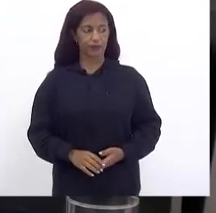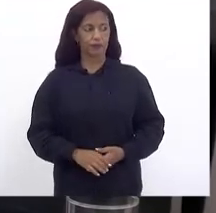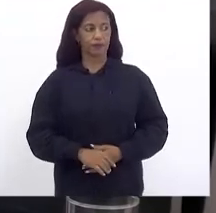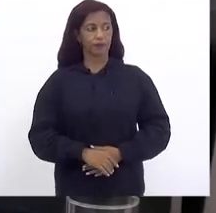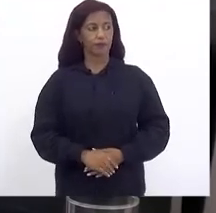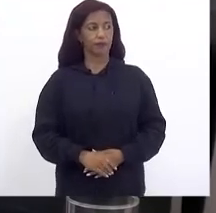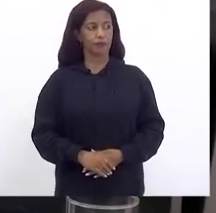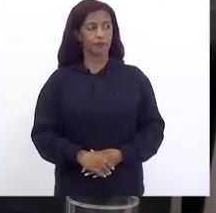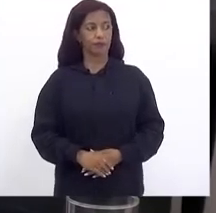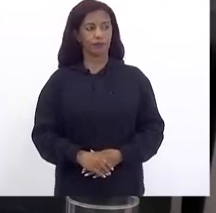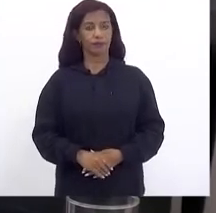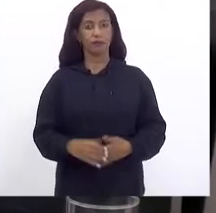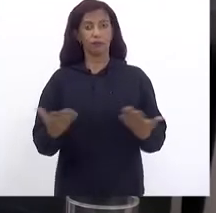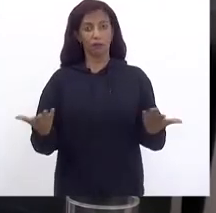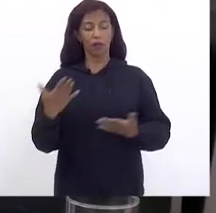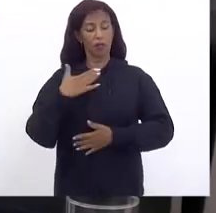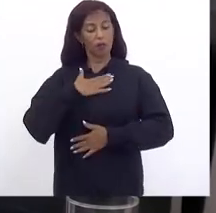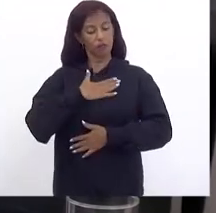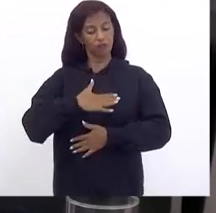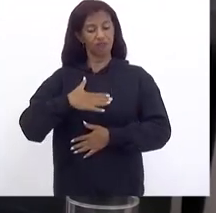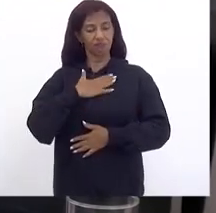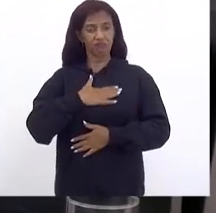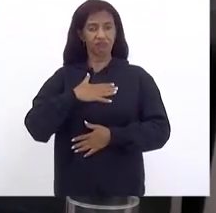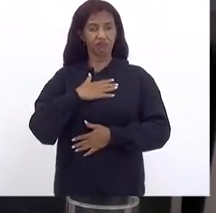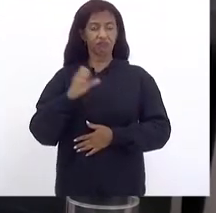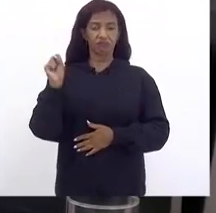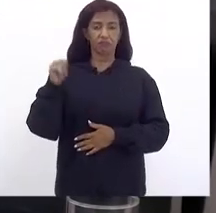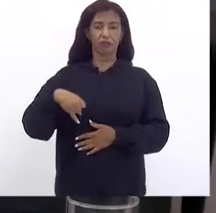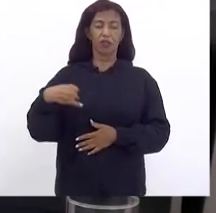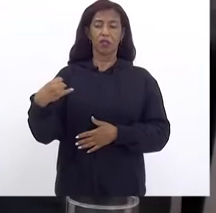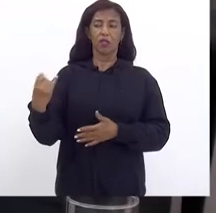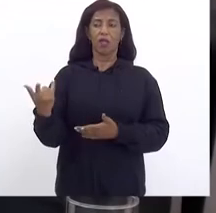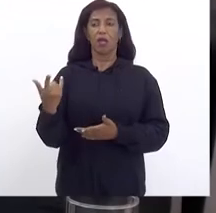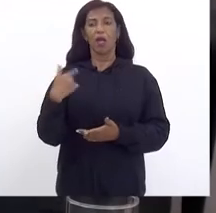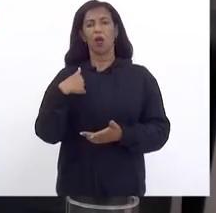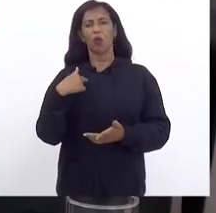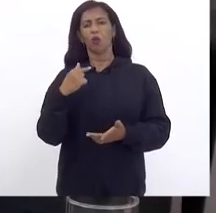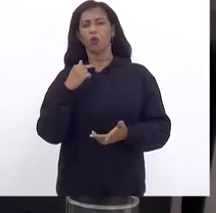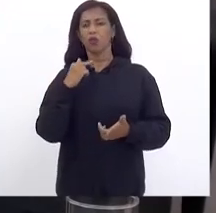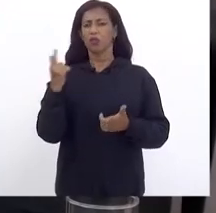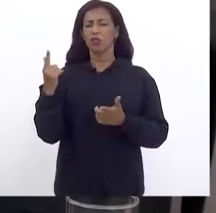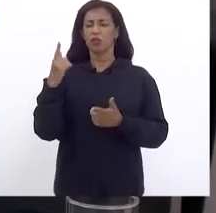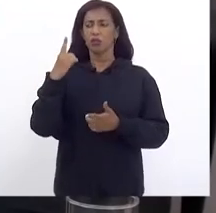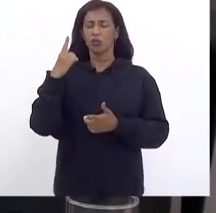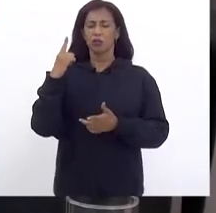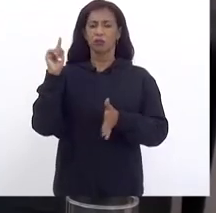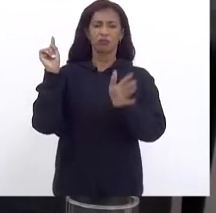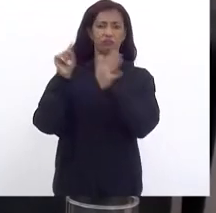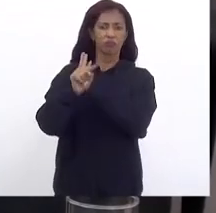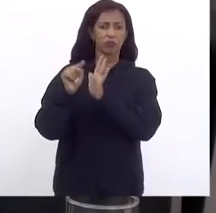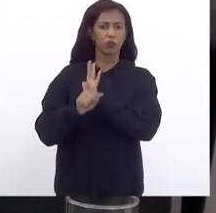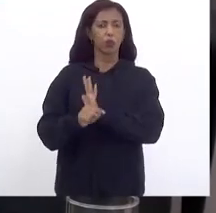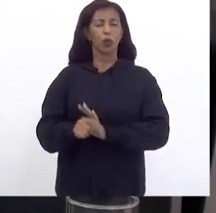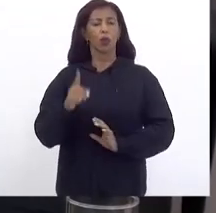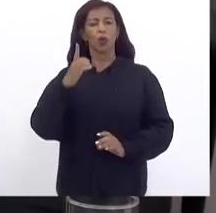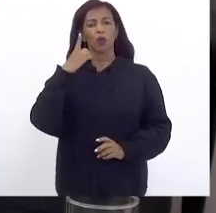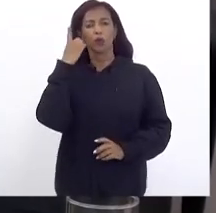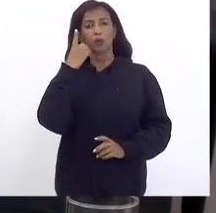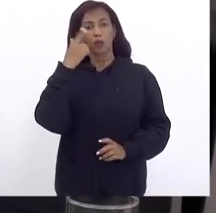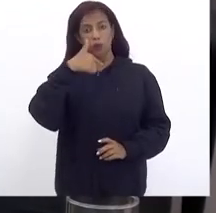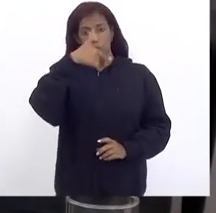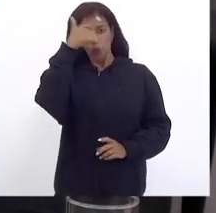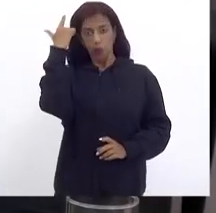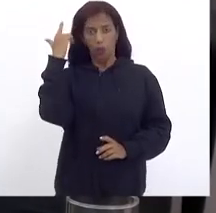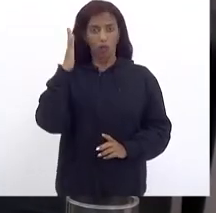Fui contemplado Aqui por Algumas perguntas Que o doutor Luiz Paulo Que o deputado Senhor Luiz Paulo Fez